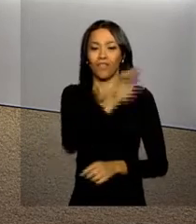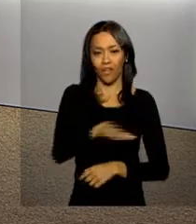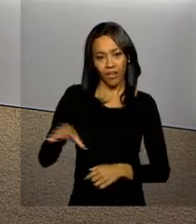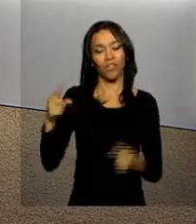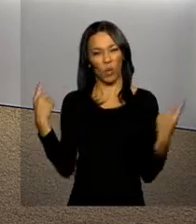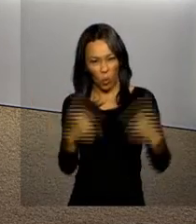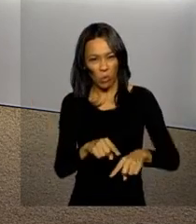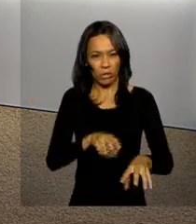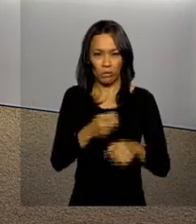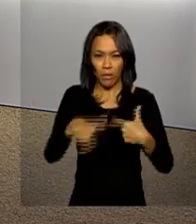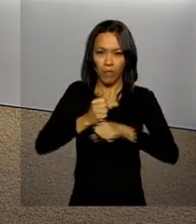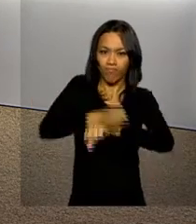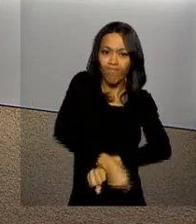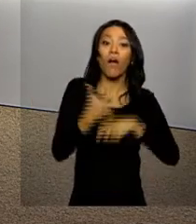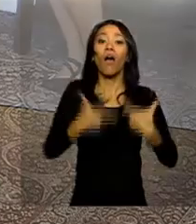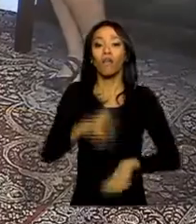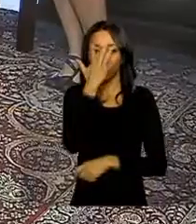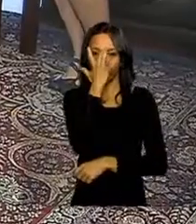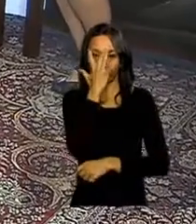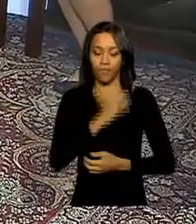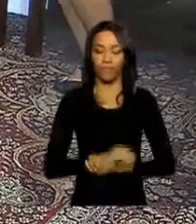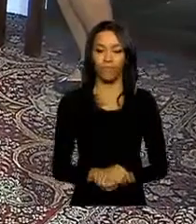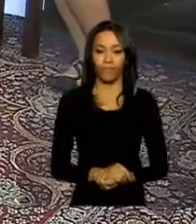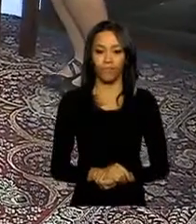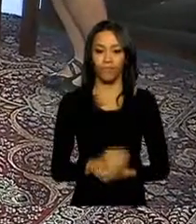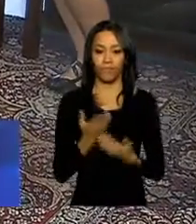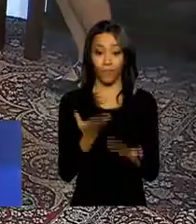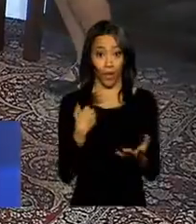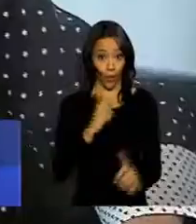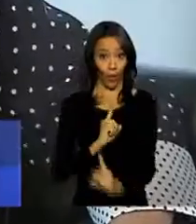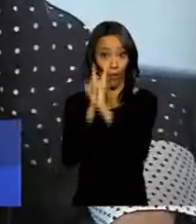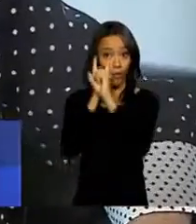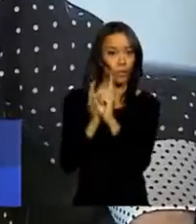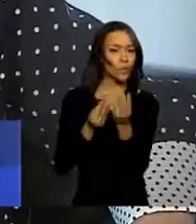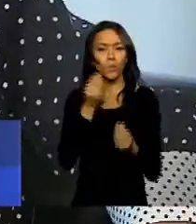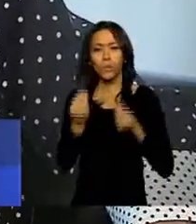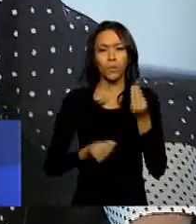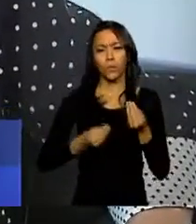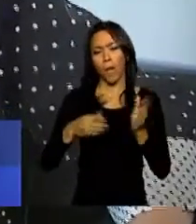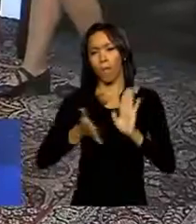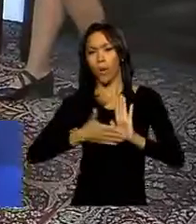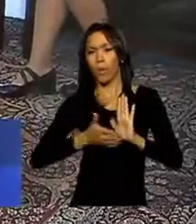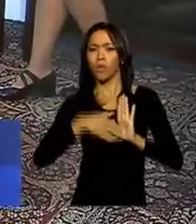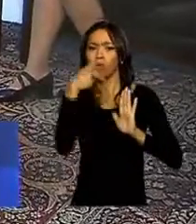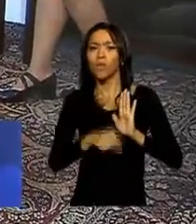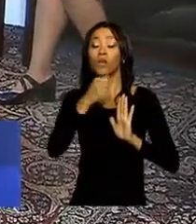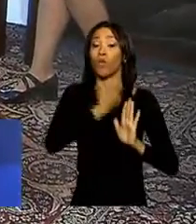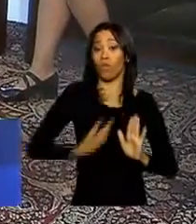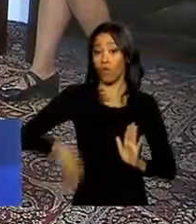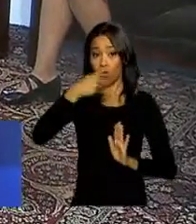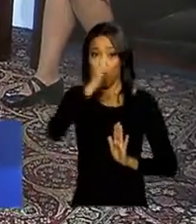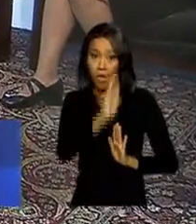contra o trabalho infantil na Índia. No encontro, foram apresentadas as ações do governo brasileiro no